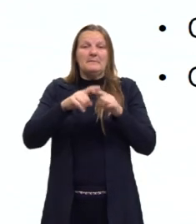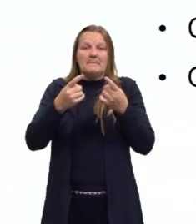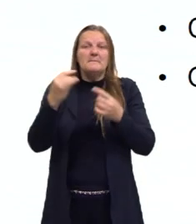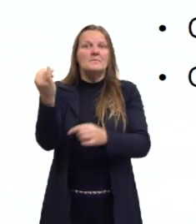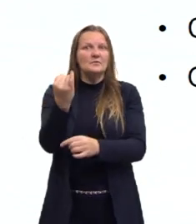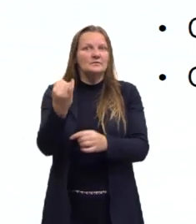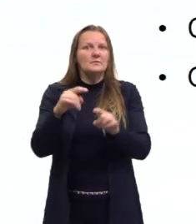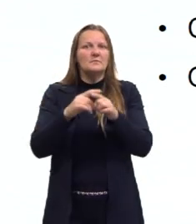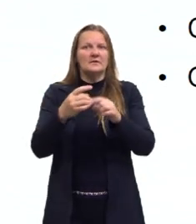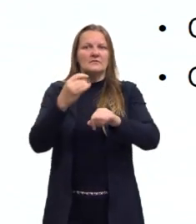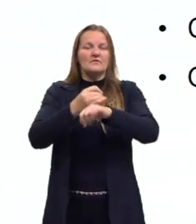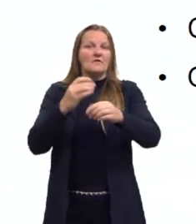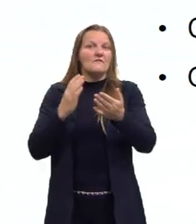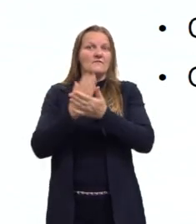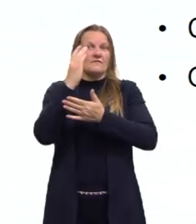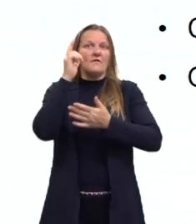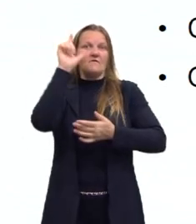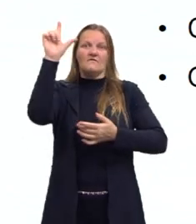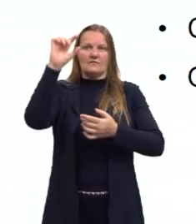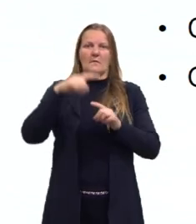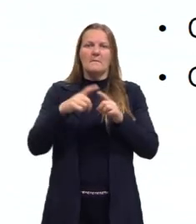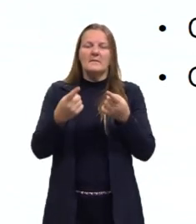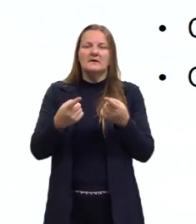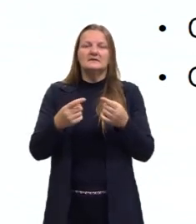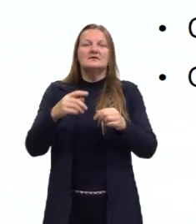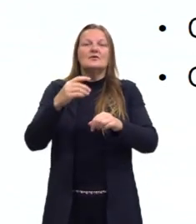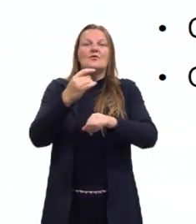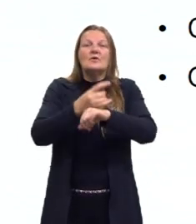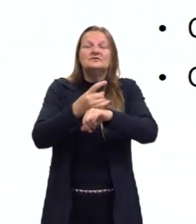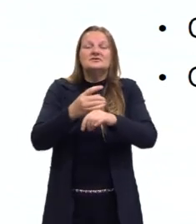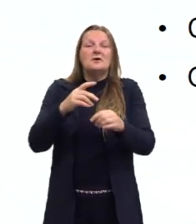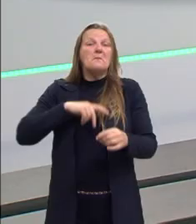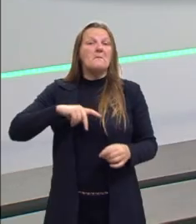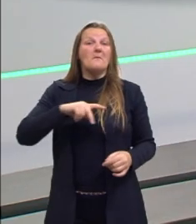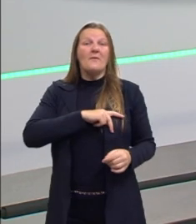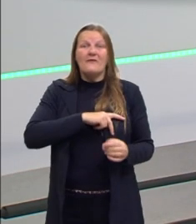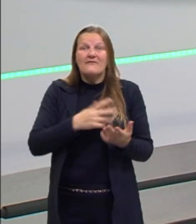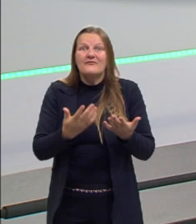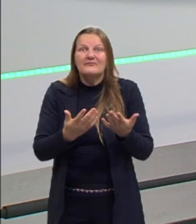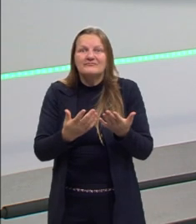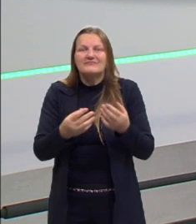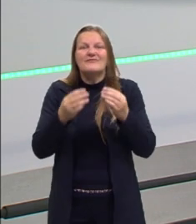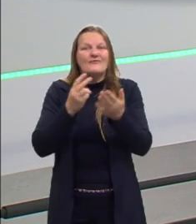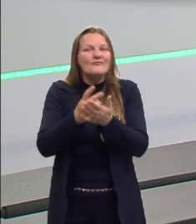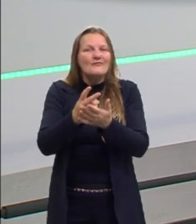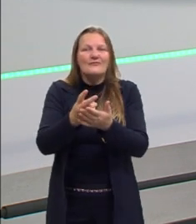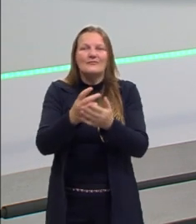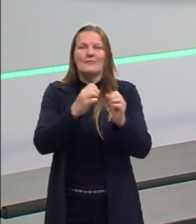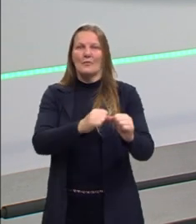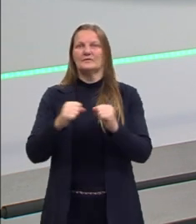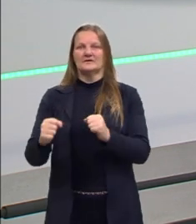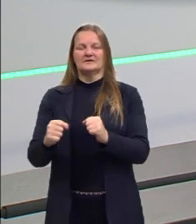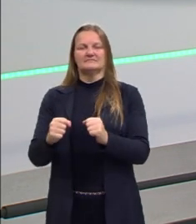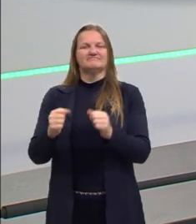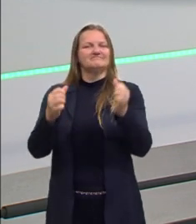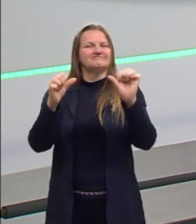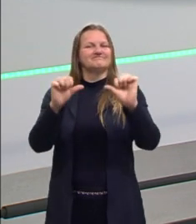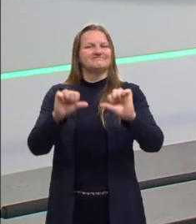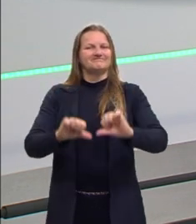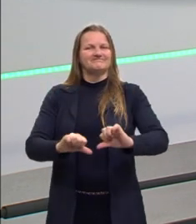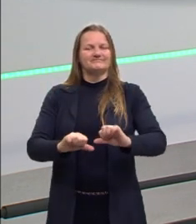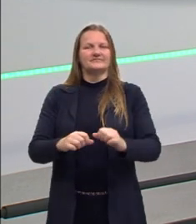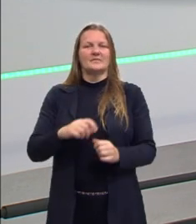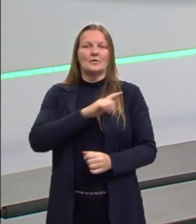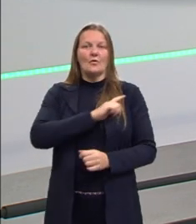importante, foi vitoriosa nesse sentido, mas o Haiti, depois, teve muita dificuldade de manter o povo no poder, de manter